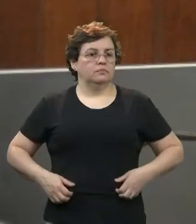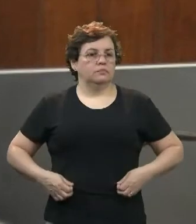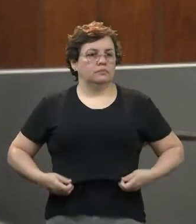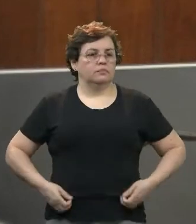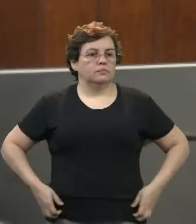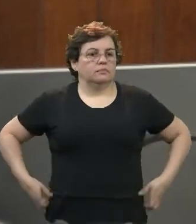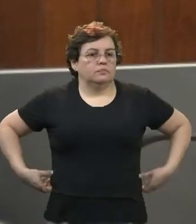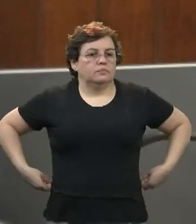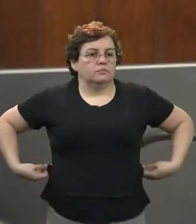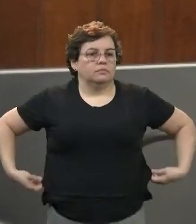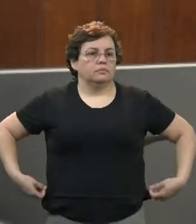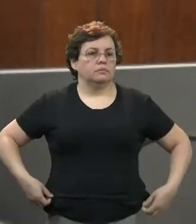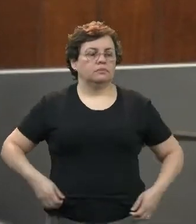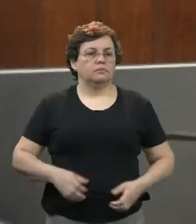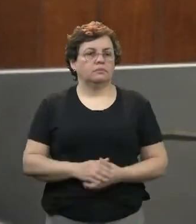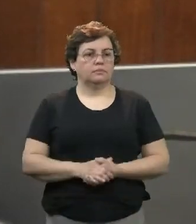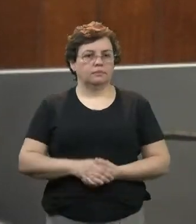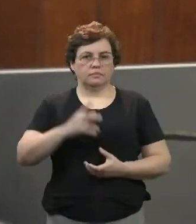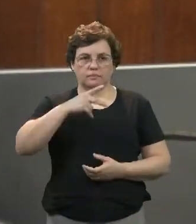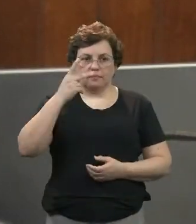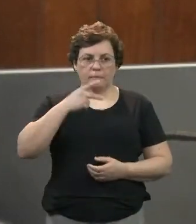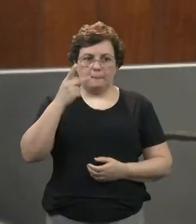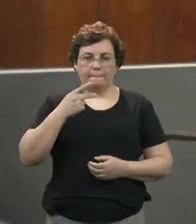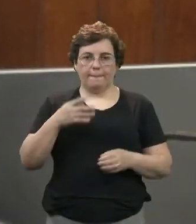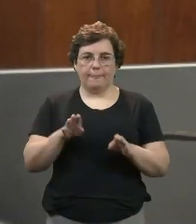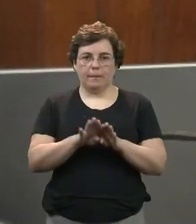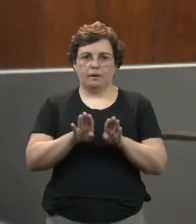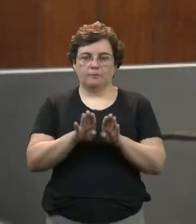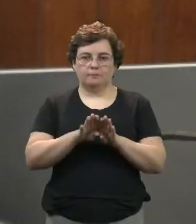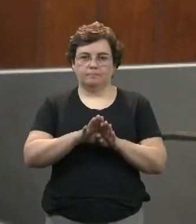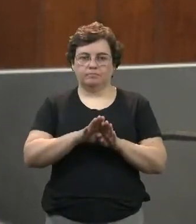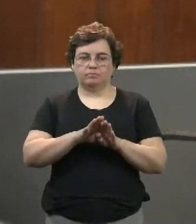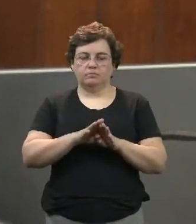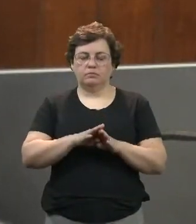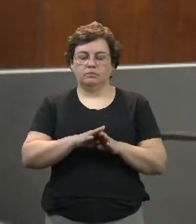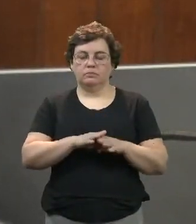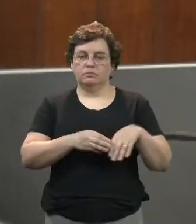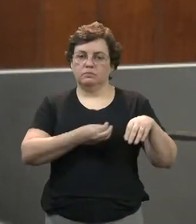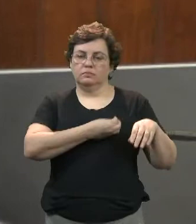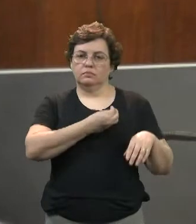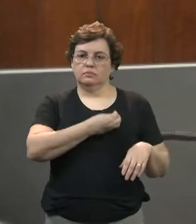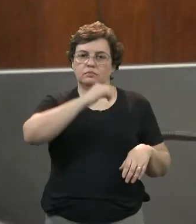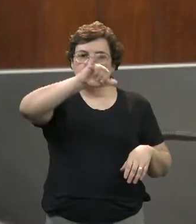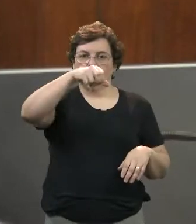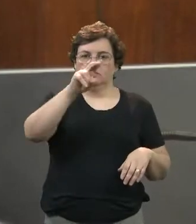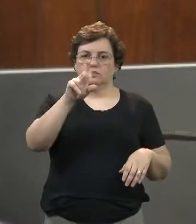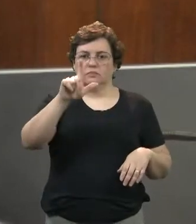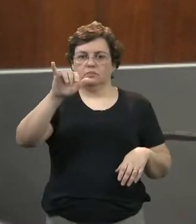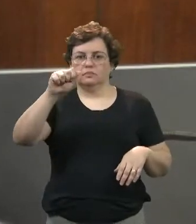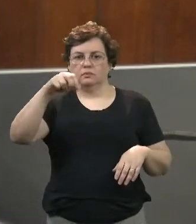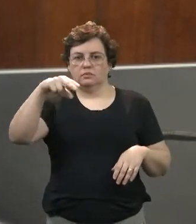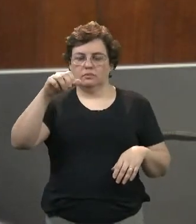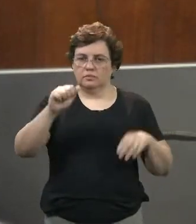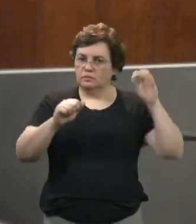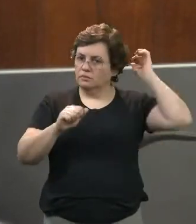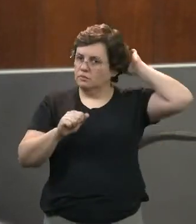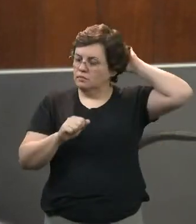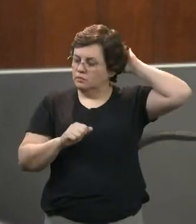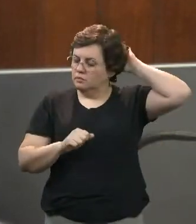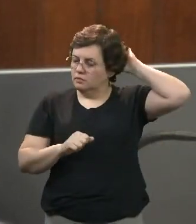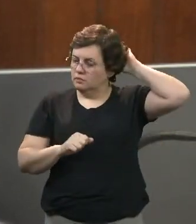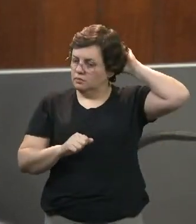Registro também a presença da Juliana Cristina Aleixo, diretora de serviços jurídicos da